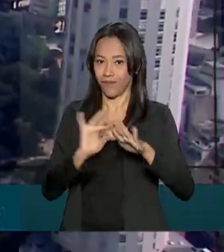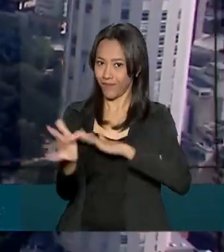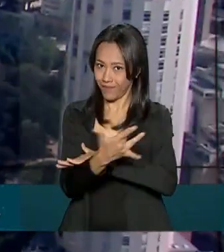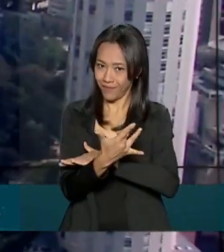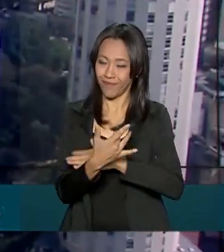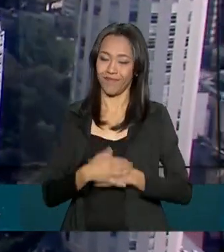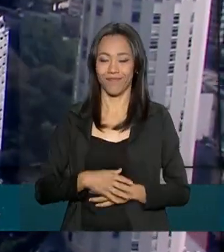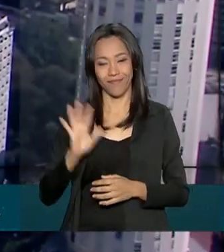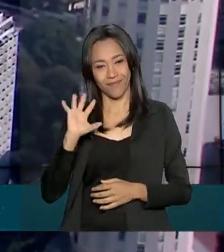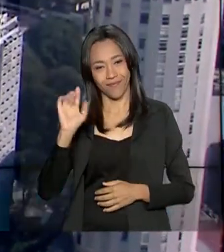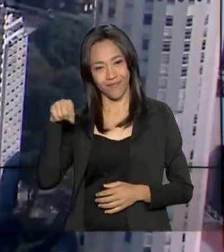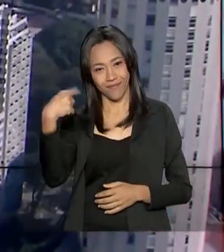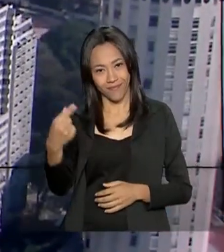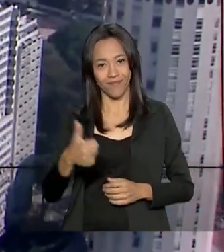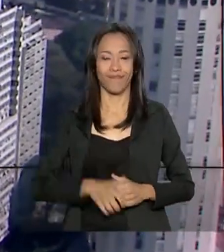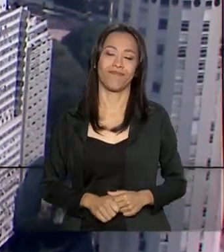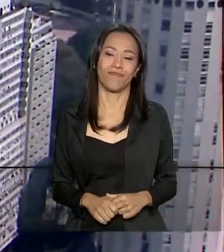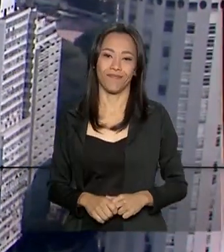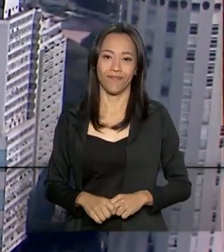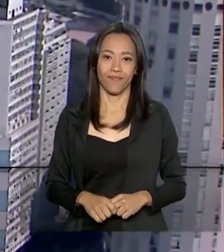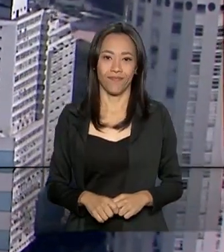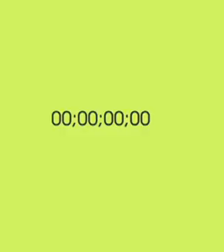sociais. Até a próxima edição.